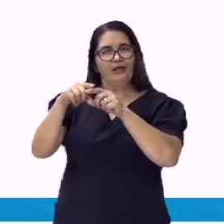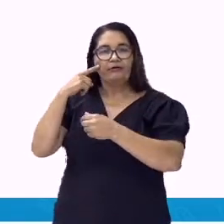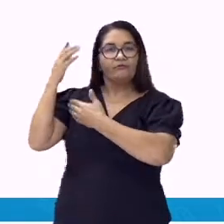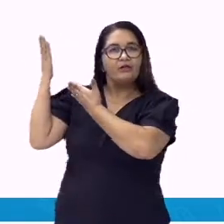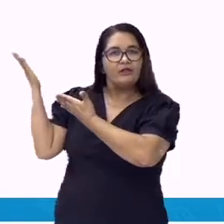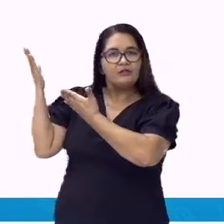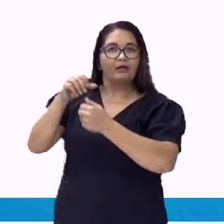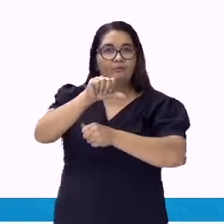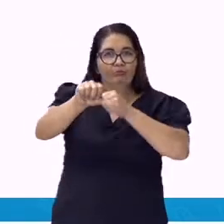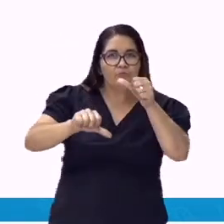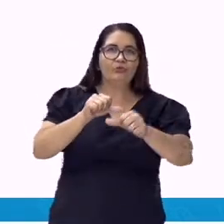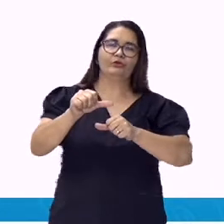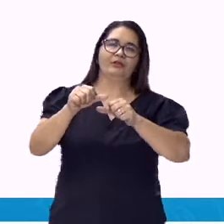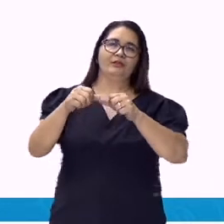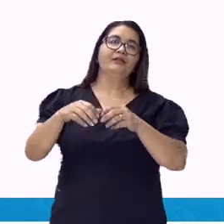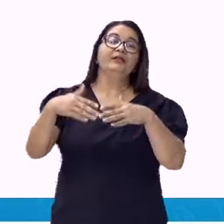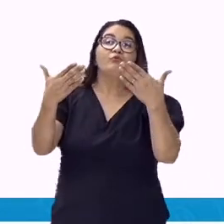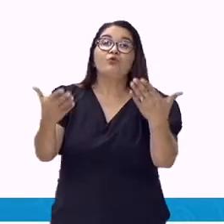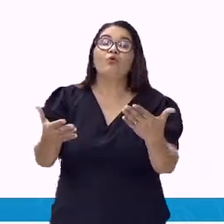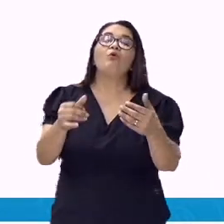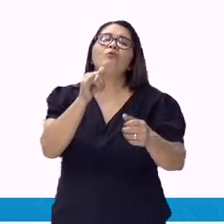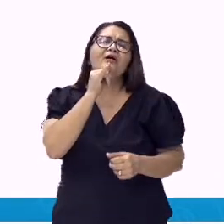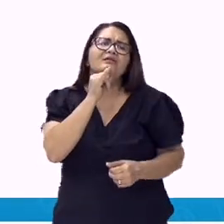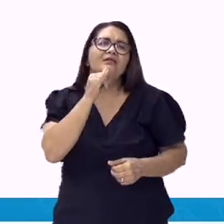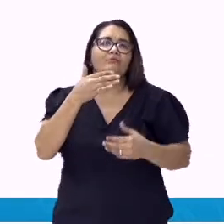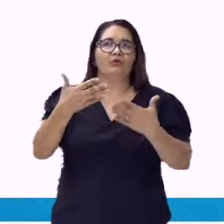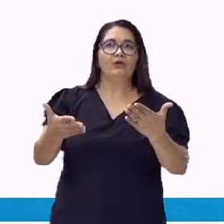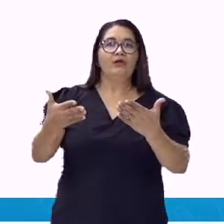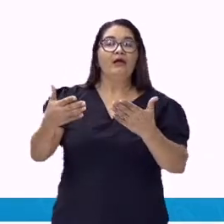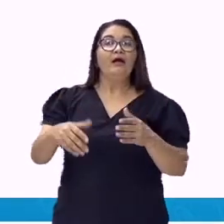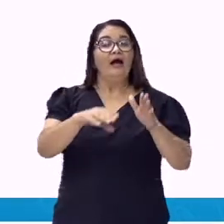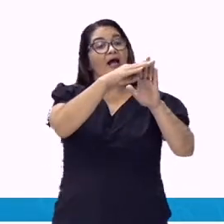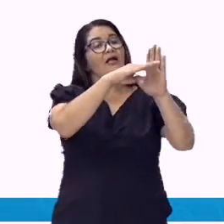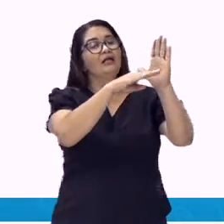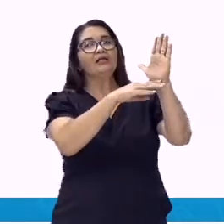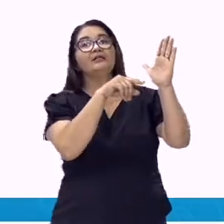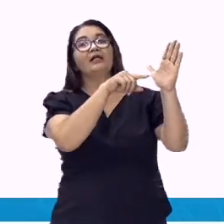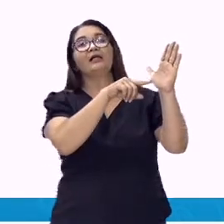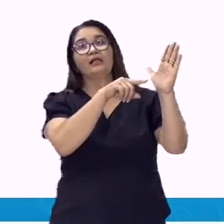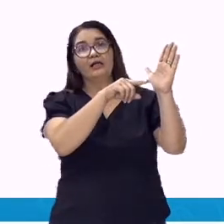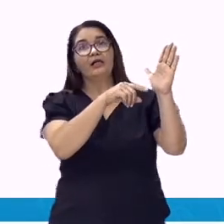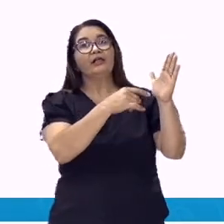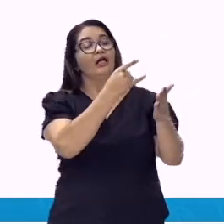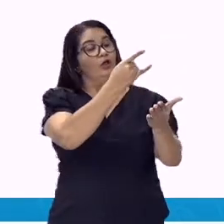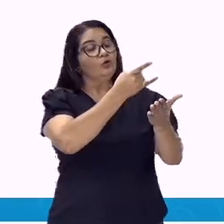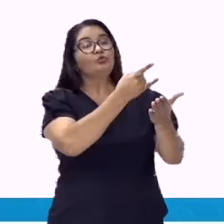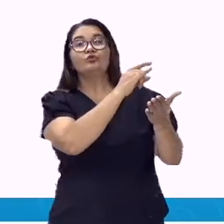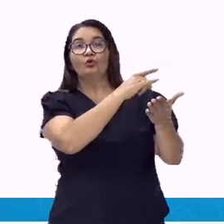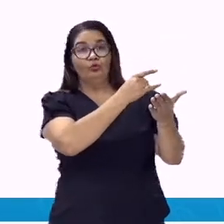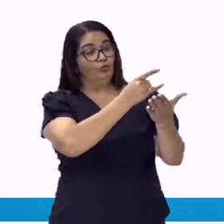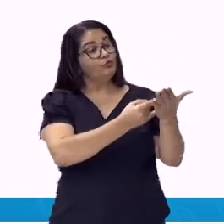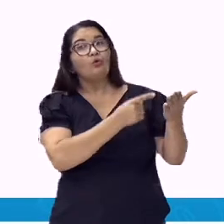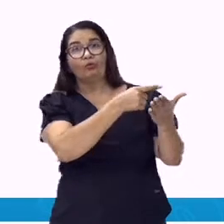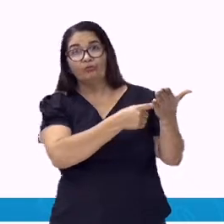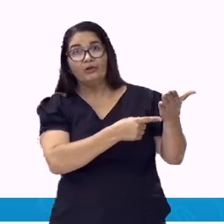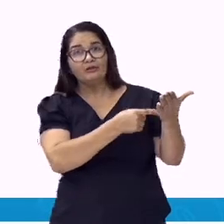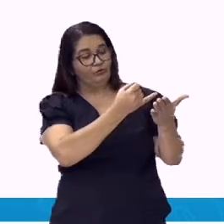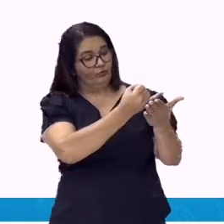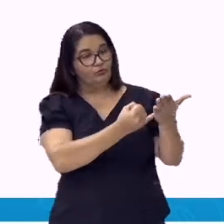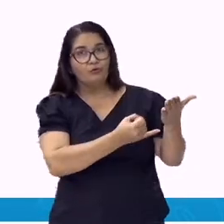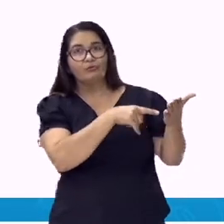Quanto, quantos, quantas. Exemplo, essa é a lista dos documentos. Os documentos foram destruídos.